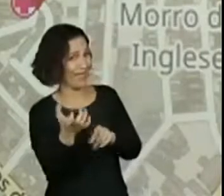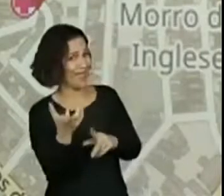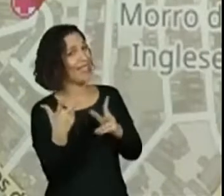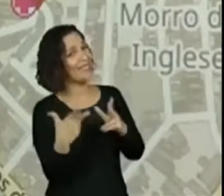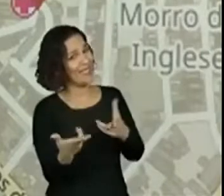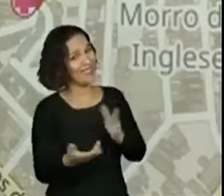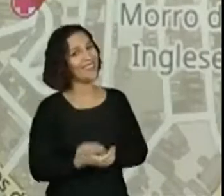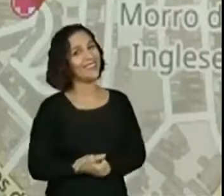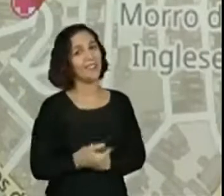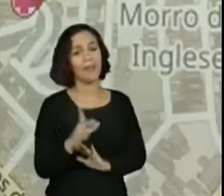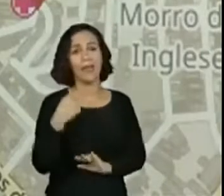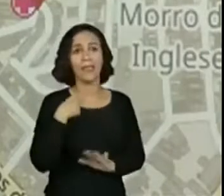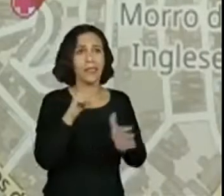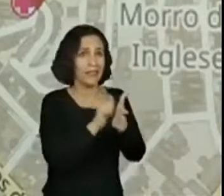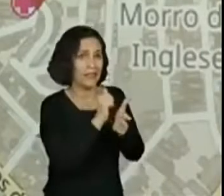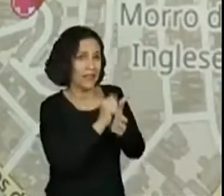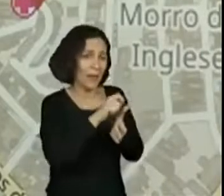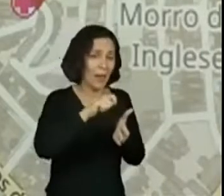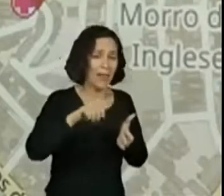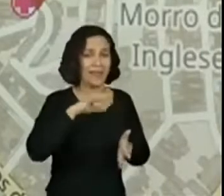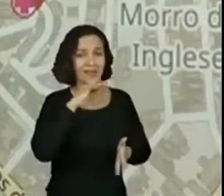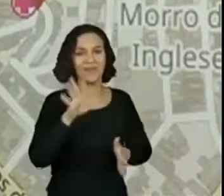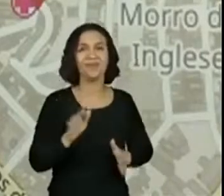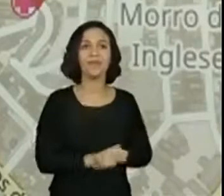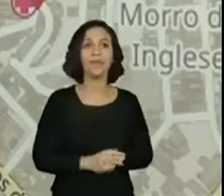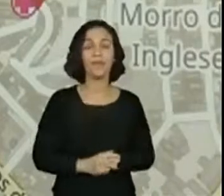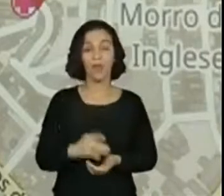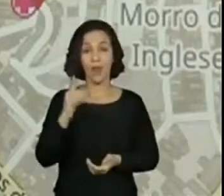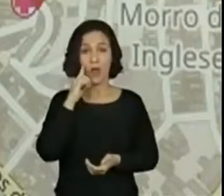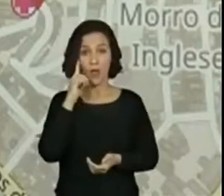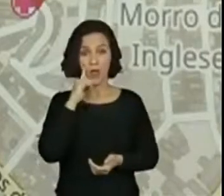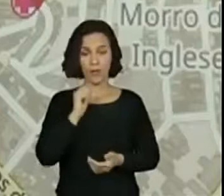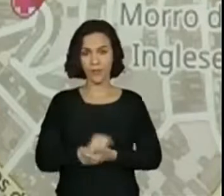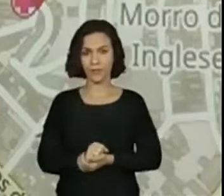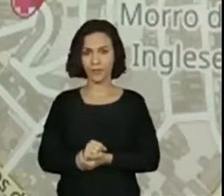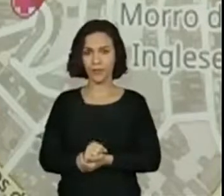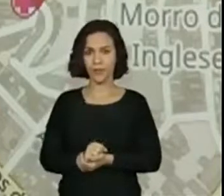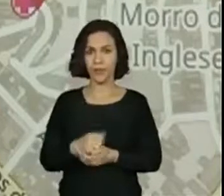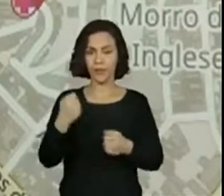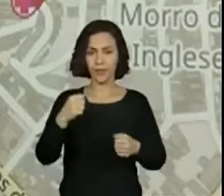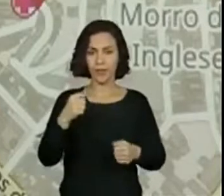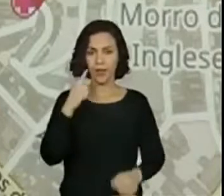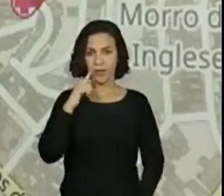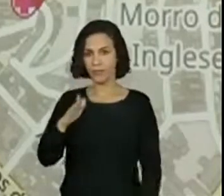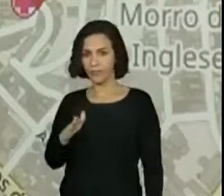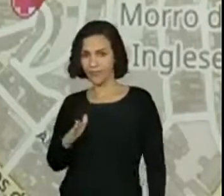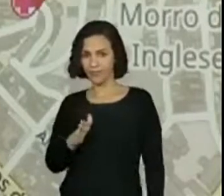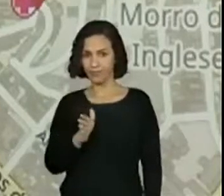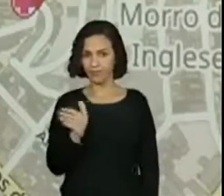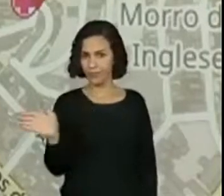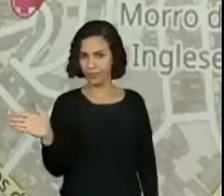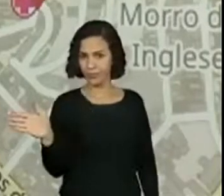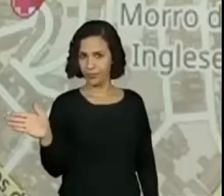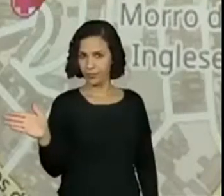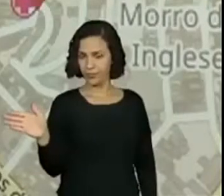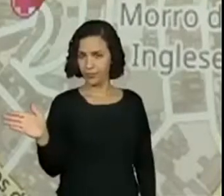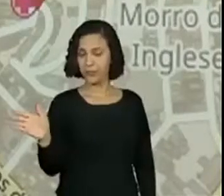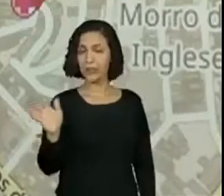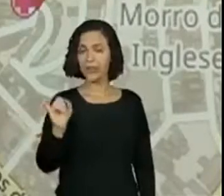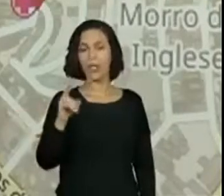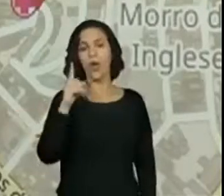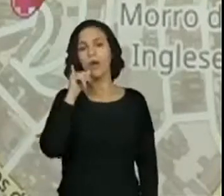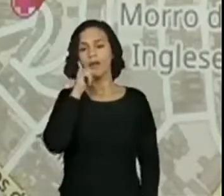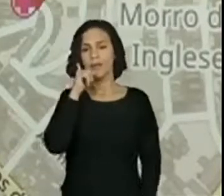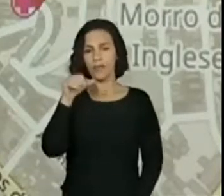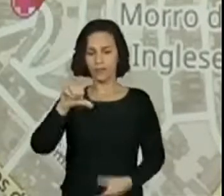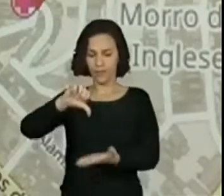Só é ruim quando tem que ficar pagando, voltando, né? Vire à esquerda. Ó, vire à esquerda. A esquerda, se eles estão olhando para lá, onde